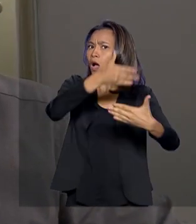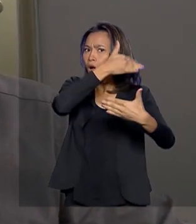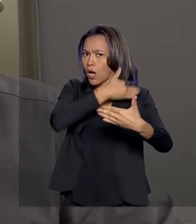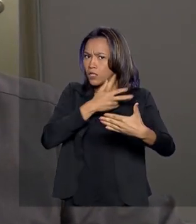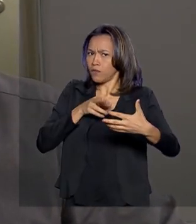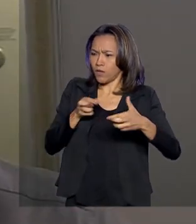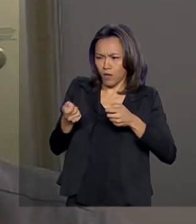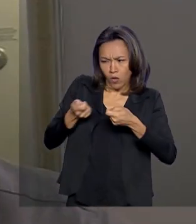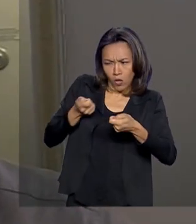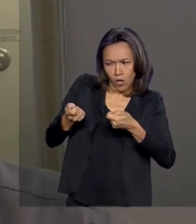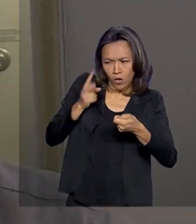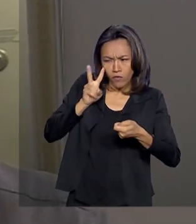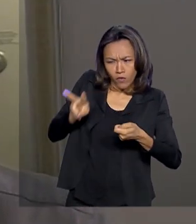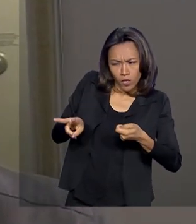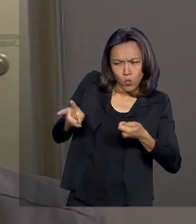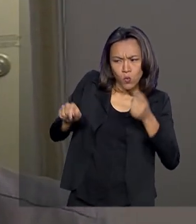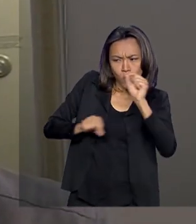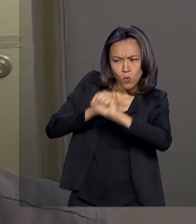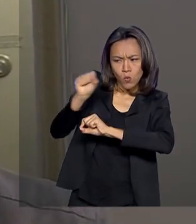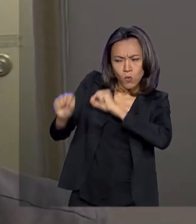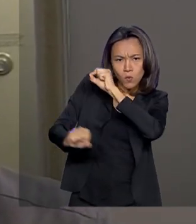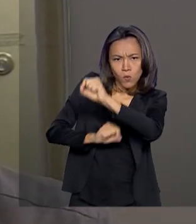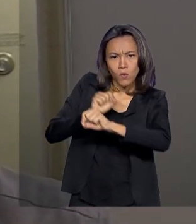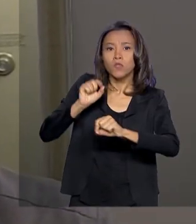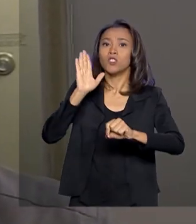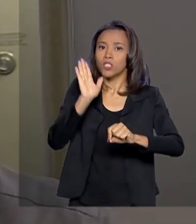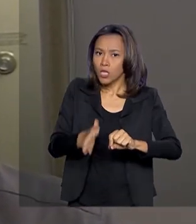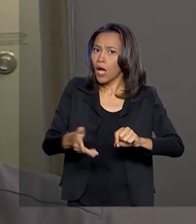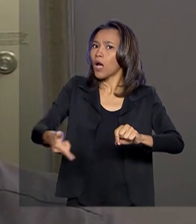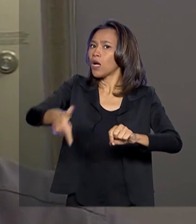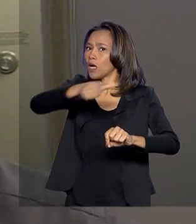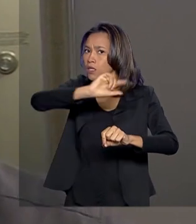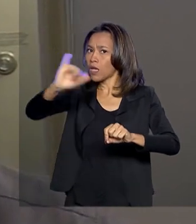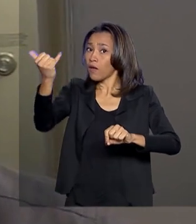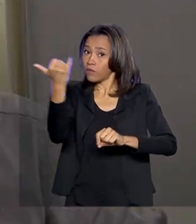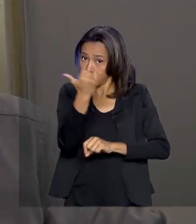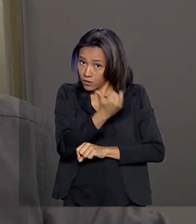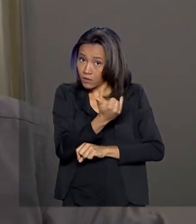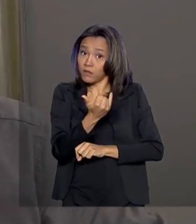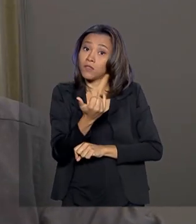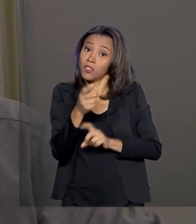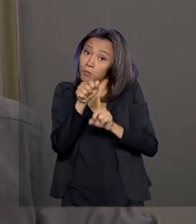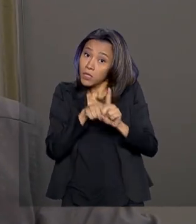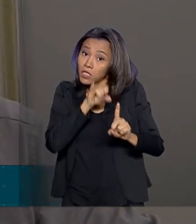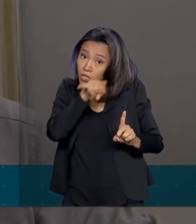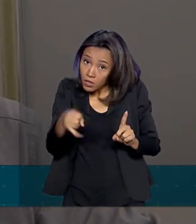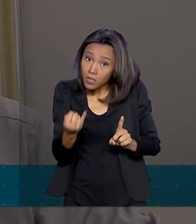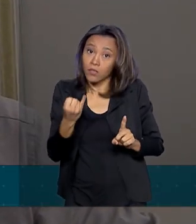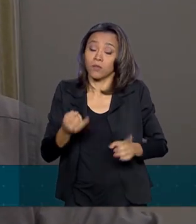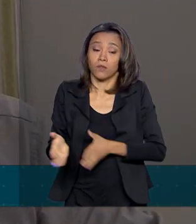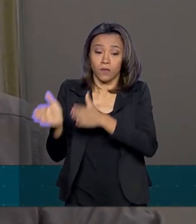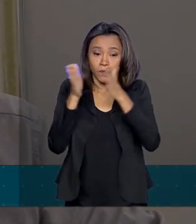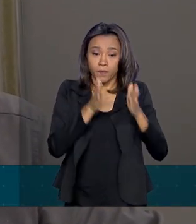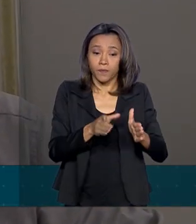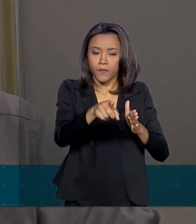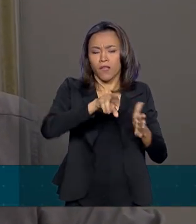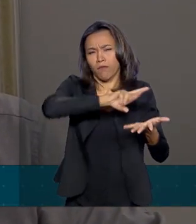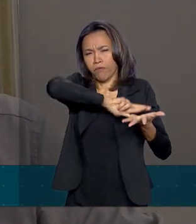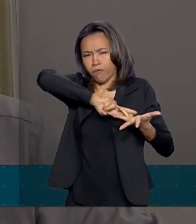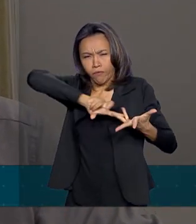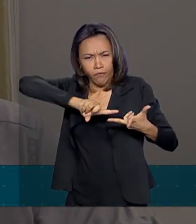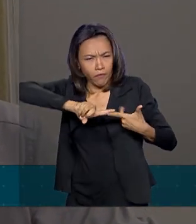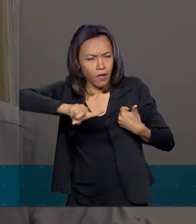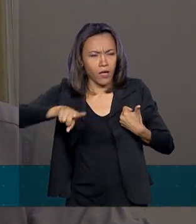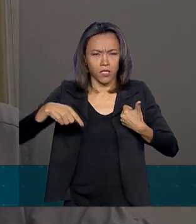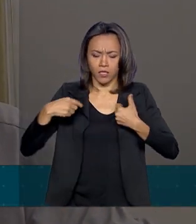situação na China e que eles estavam de sobreaviso desde o início de janeiro. A partir daí, várias ações, reuniões,